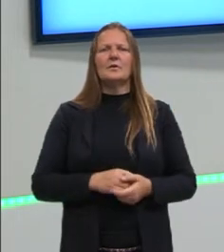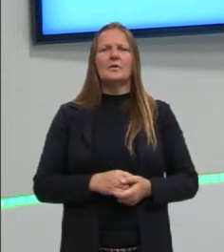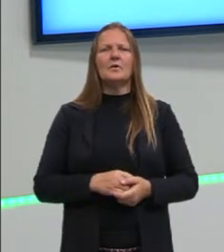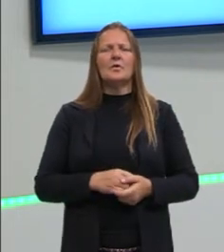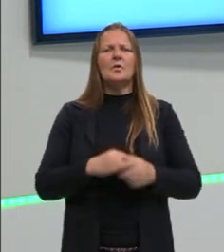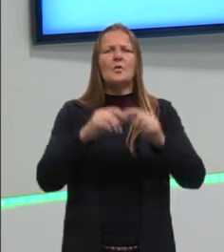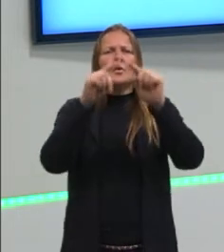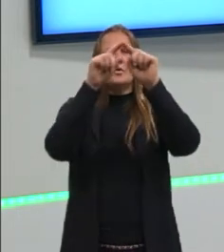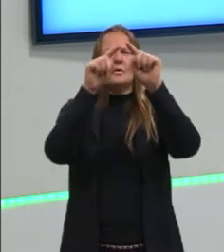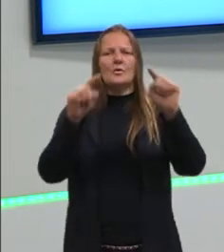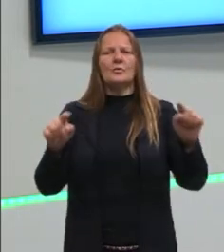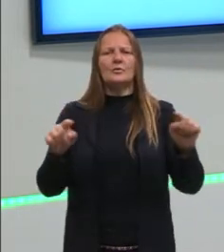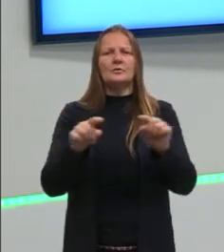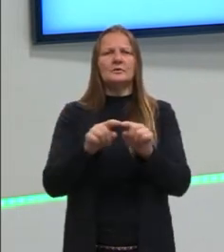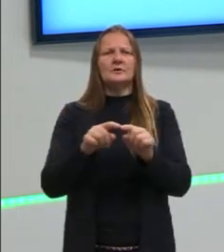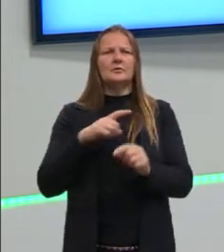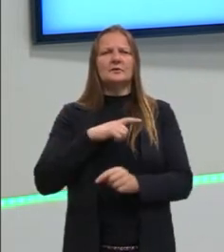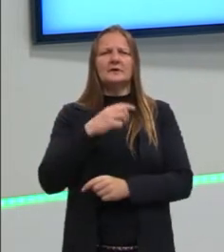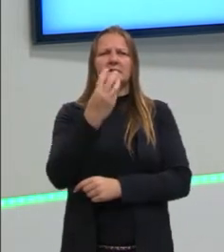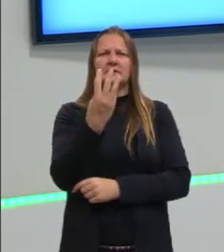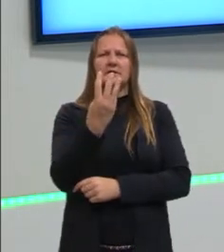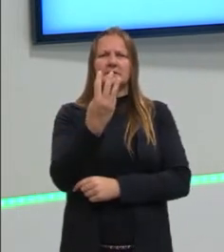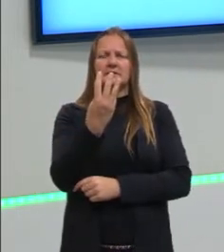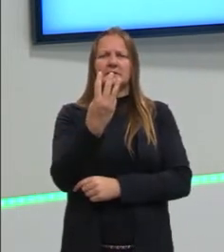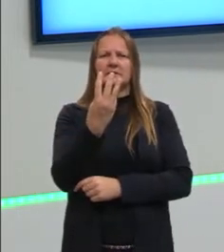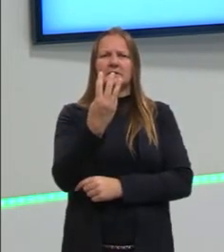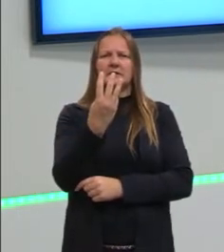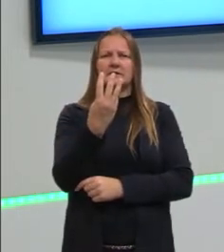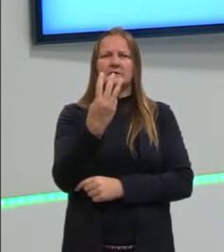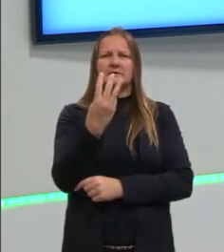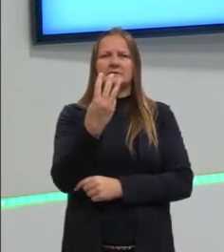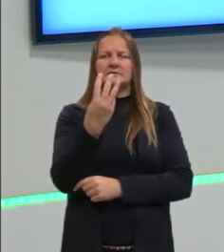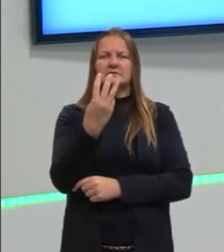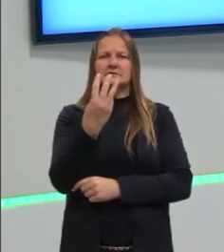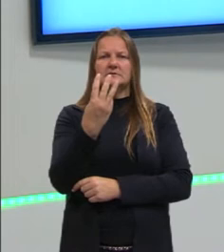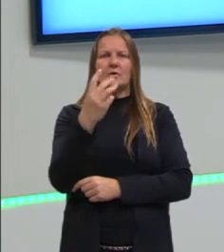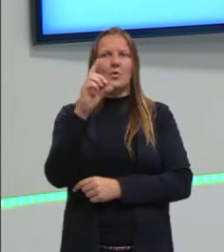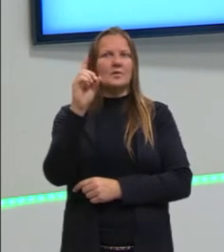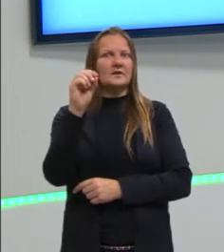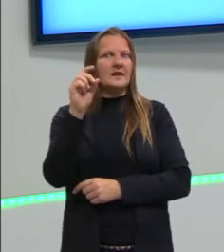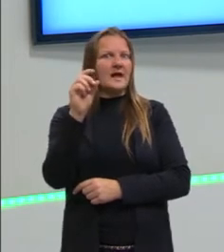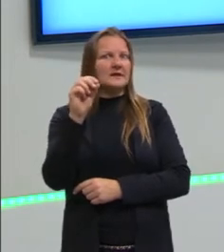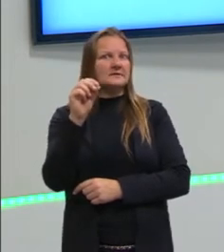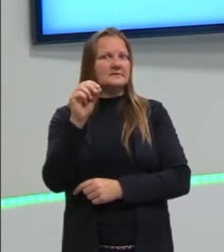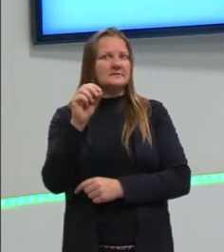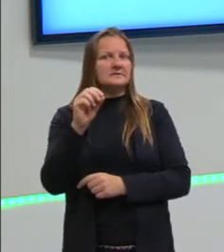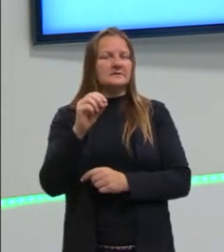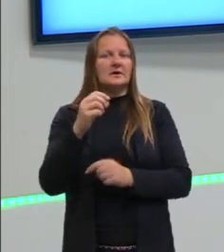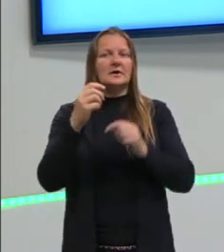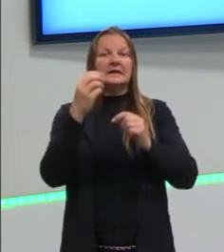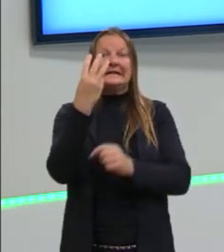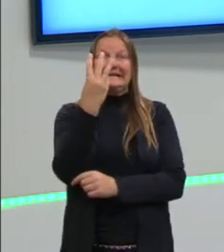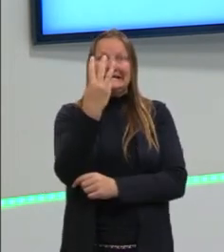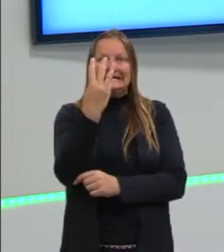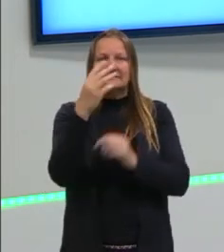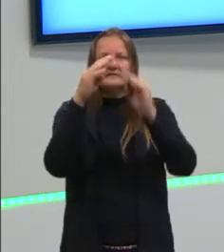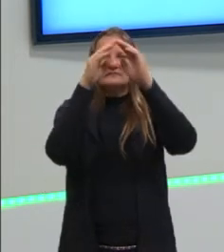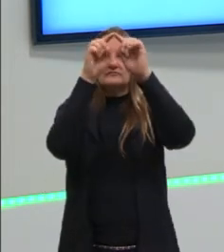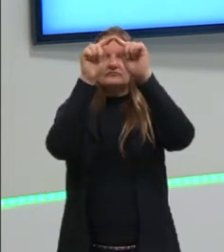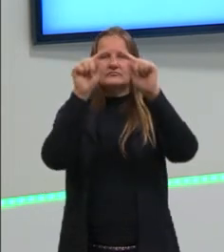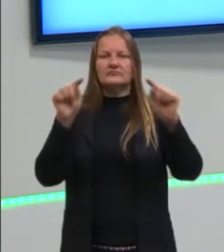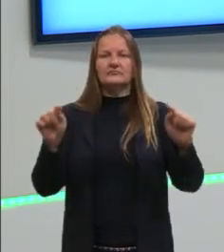O triângulo que faz parte da geometria plana dos polígonos, e nós vimos que triângulos possuem